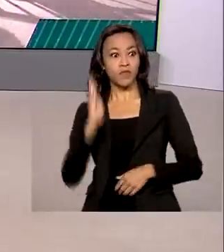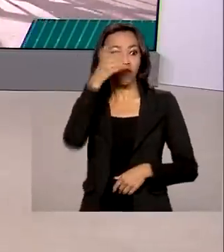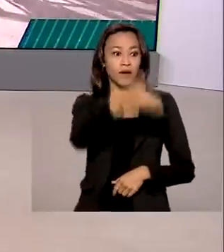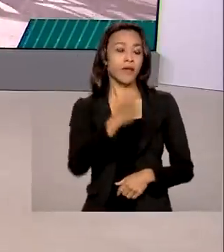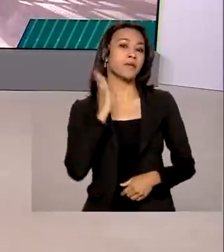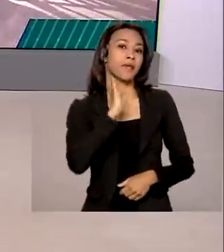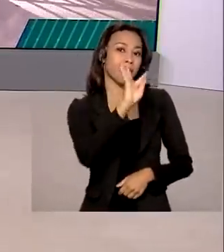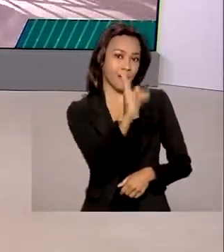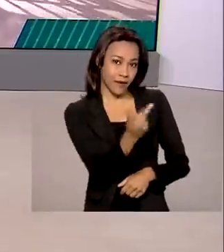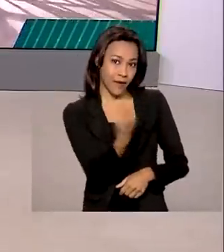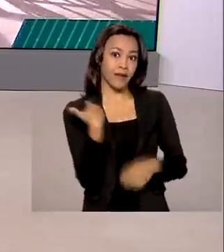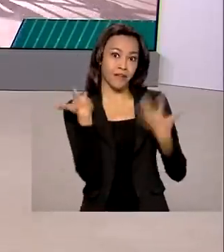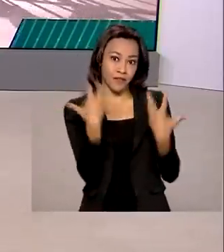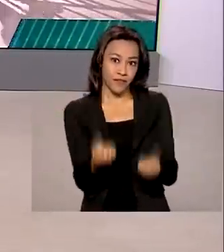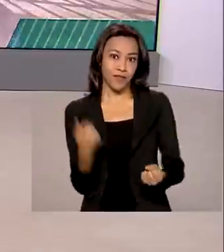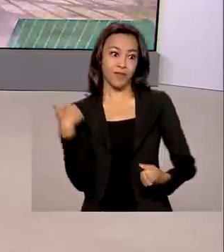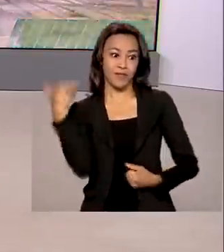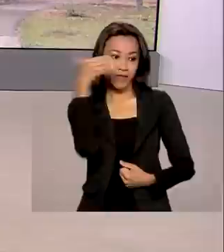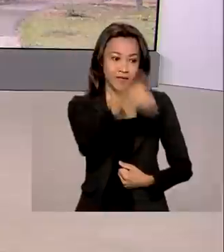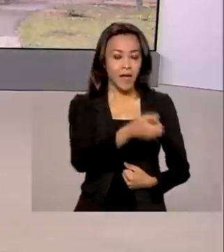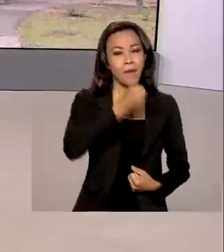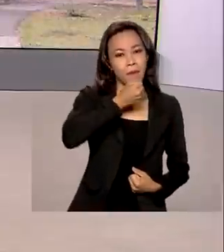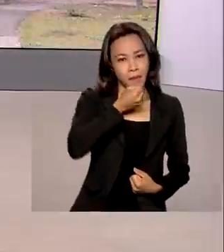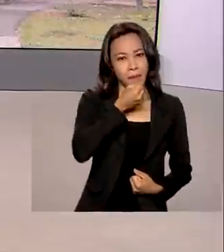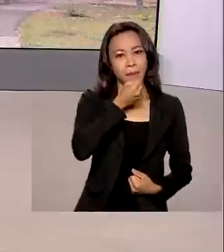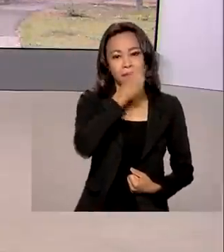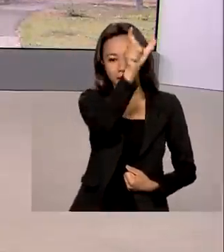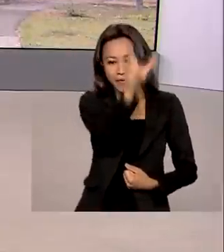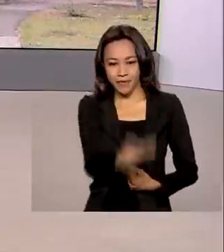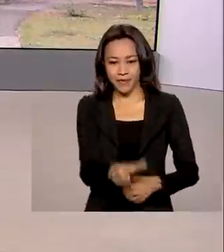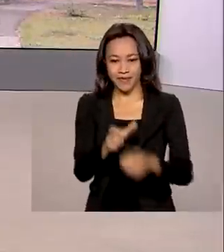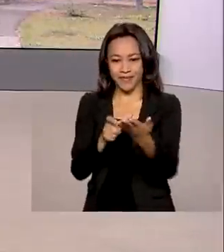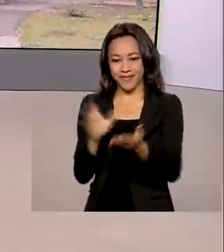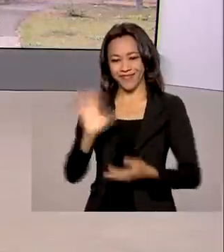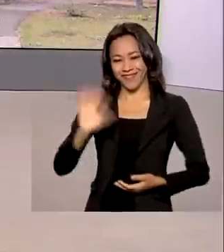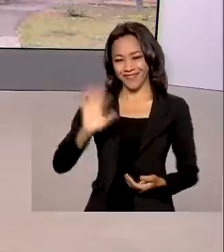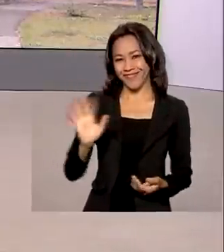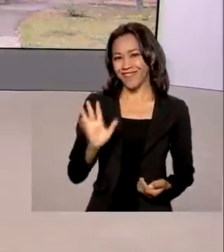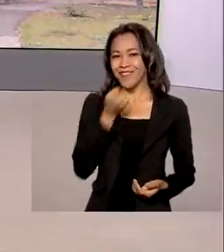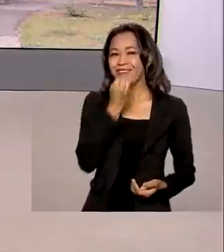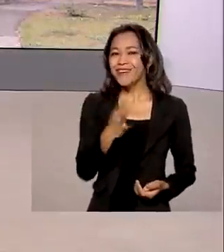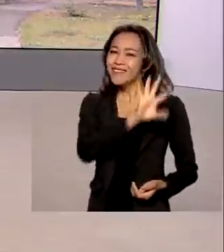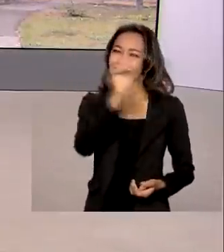pra lá que vamos ao vivo falar com a repórter Priscila Terezo. Oi, Priscila, bom dia!